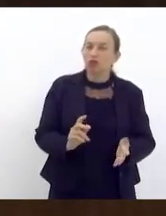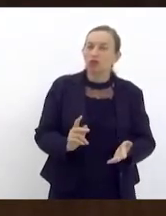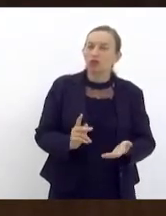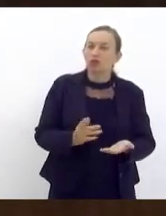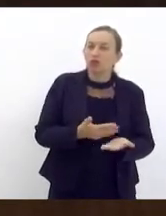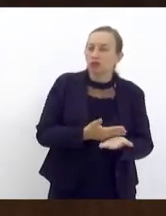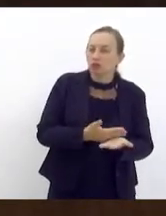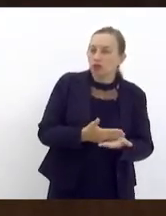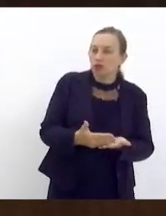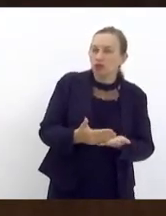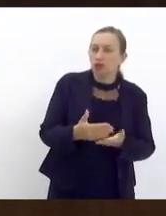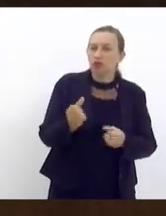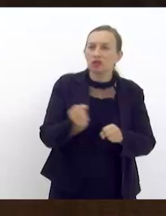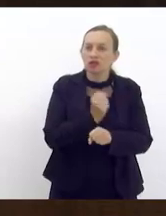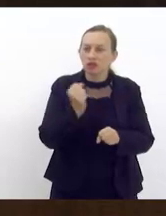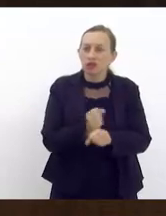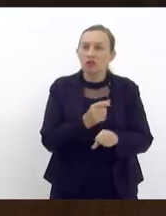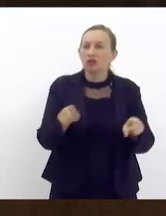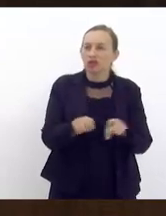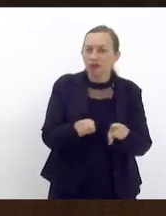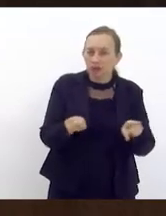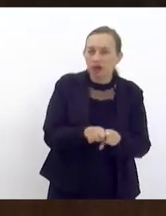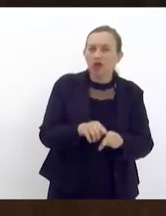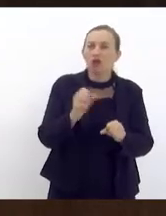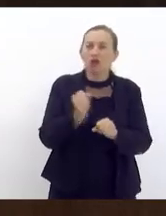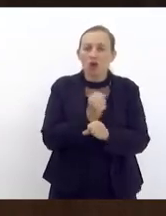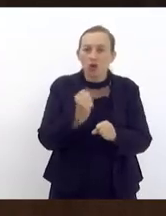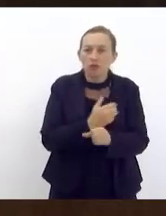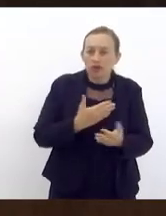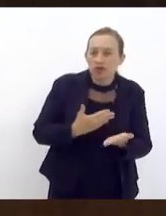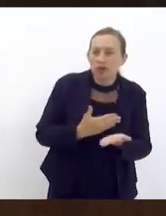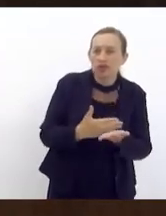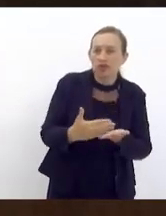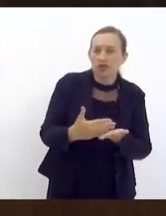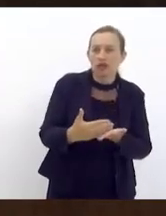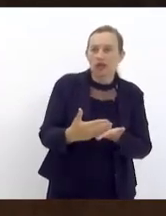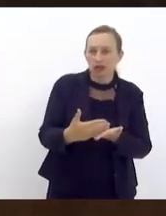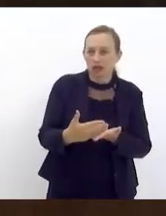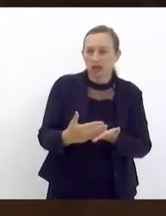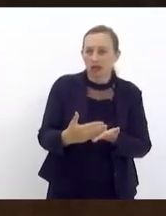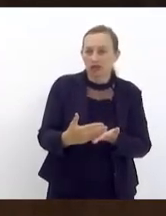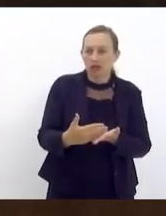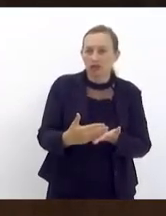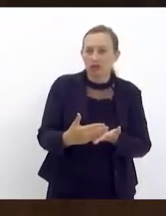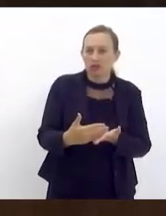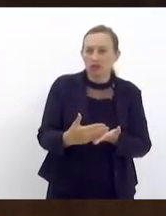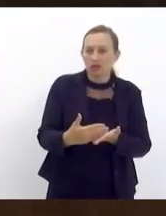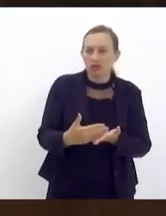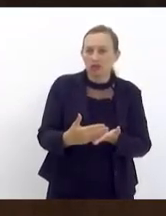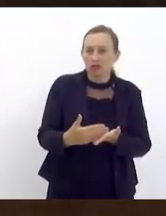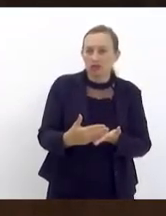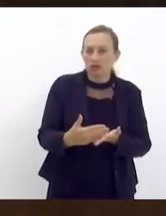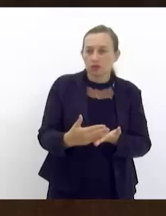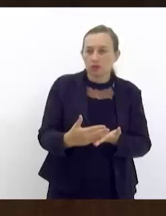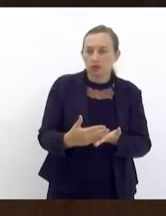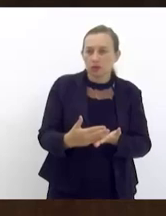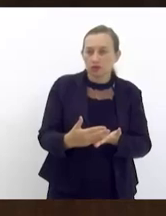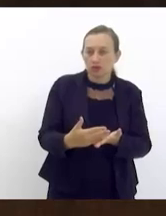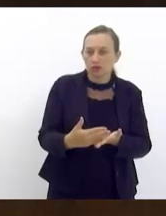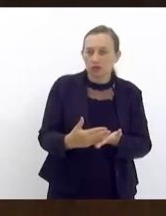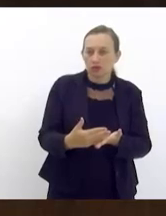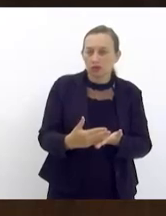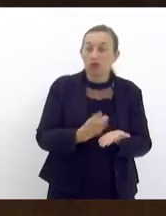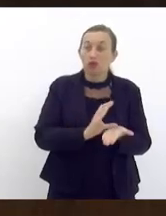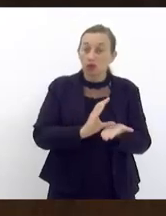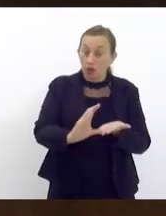início das obras que também foram obras que começaram a se estabelecer a partir desse aporte de recursos